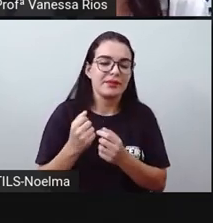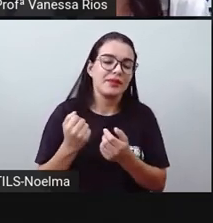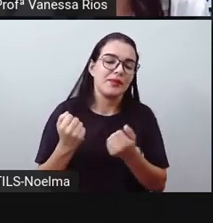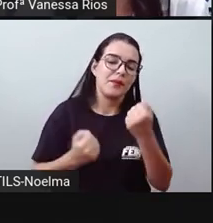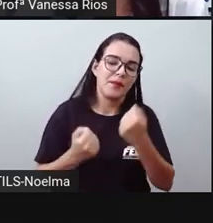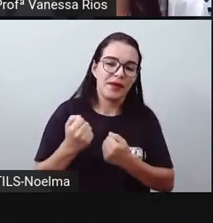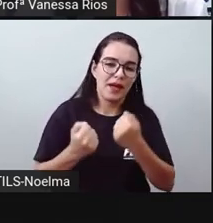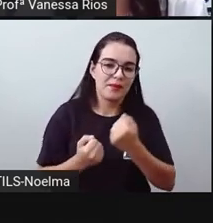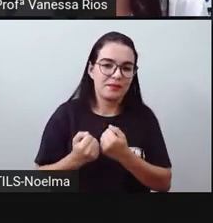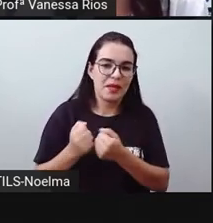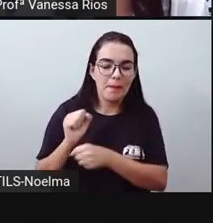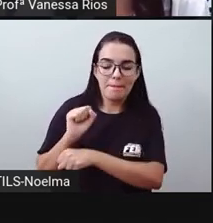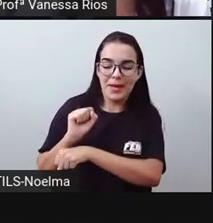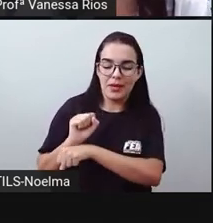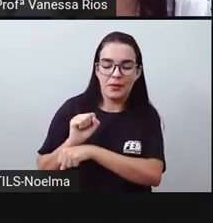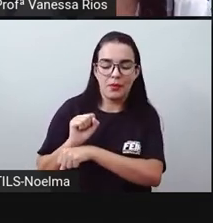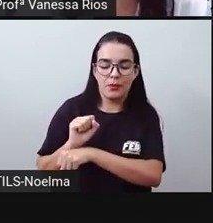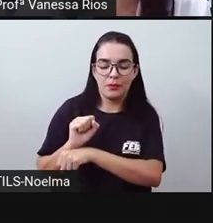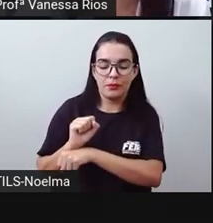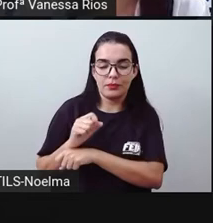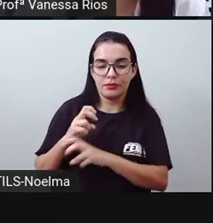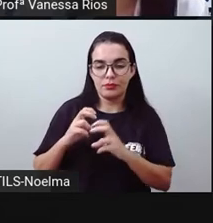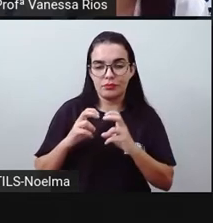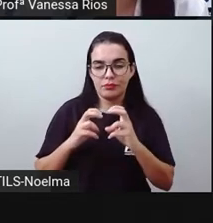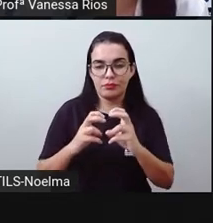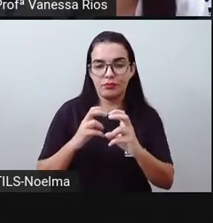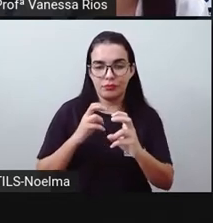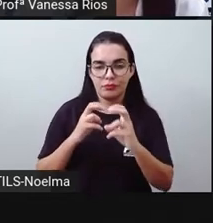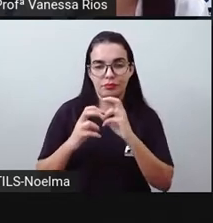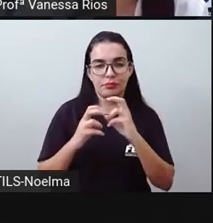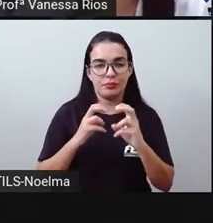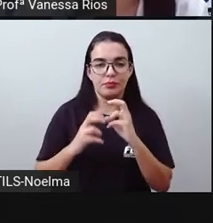do desenvolvimento desse tipo de transporte.